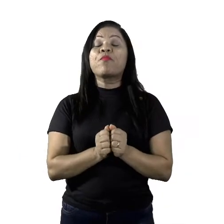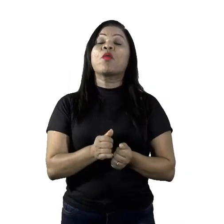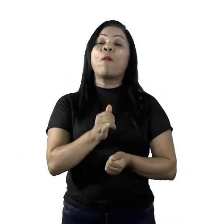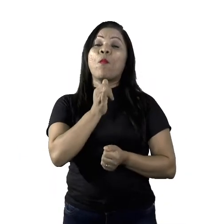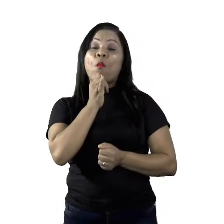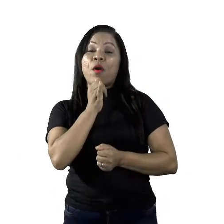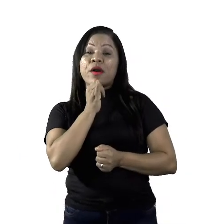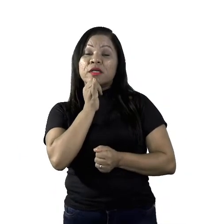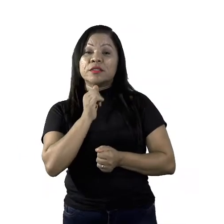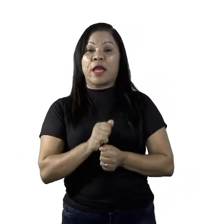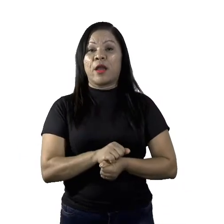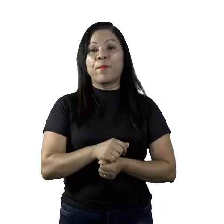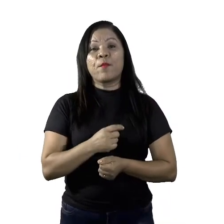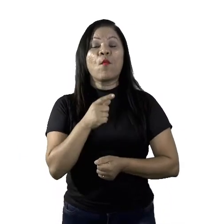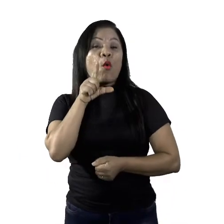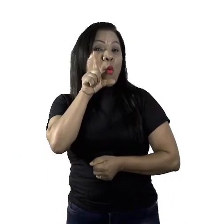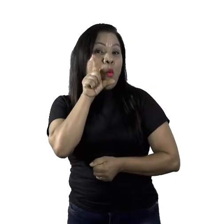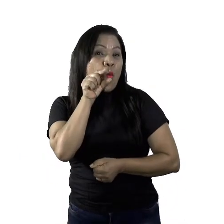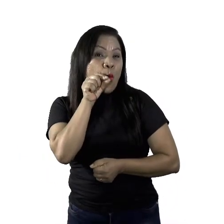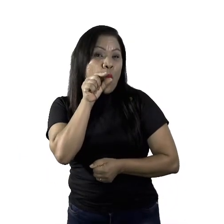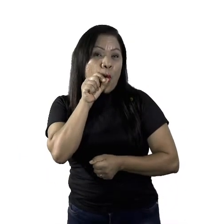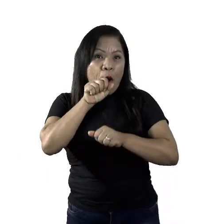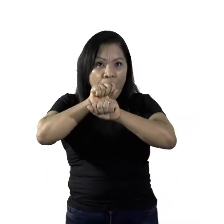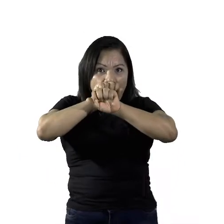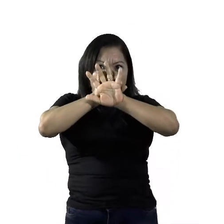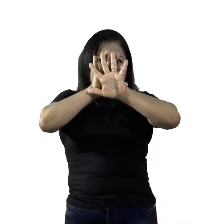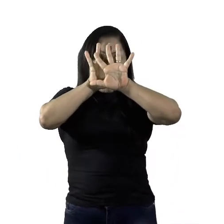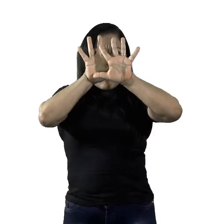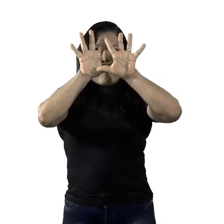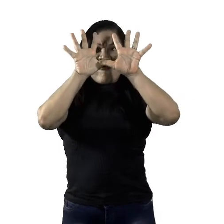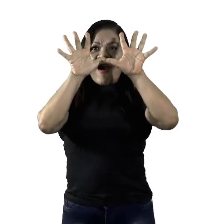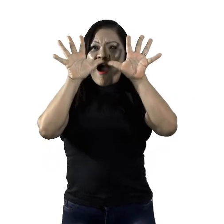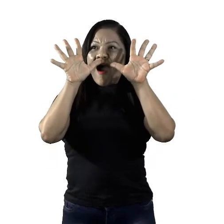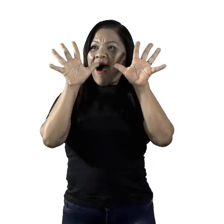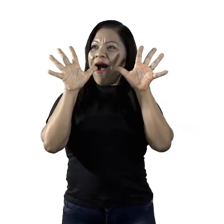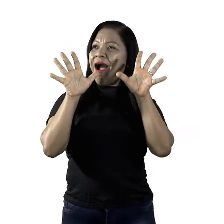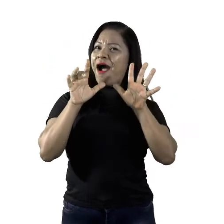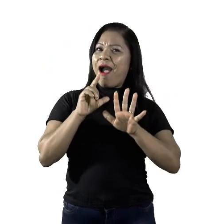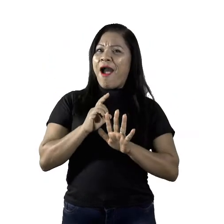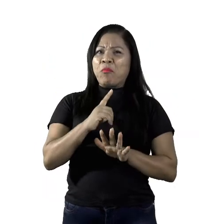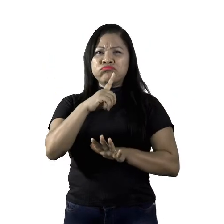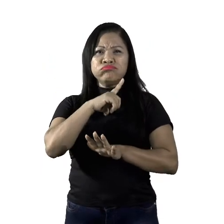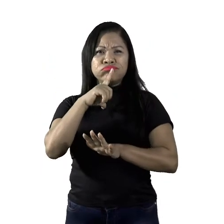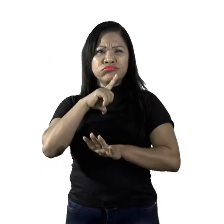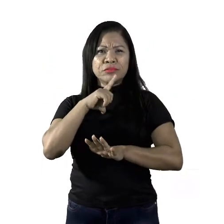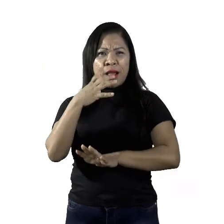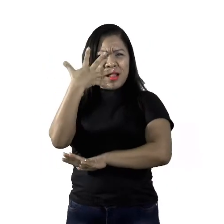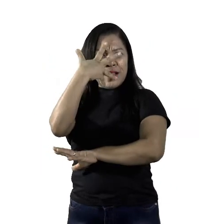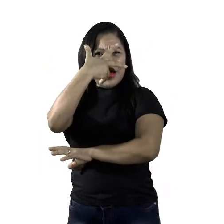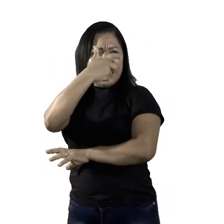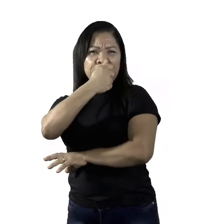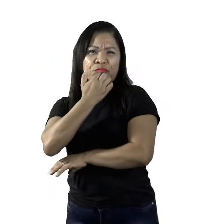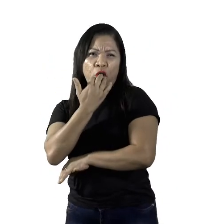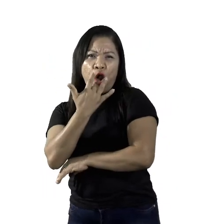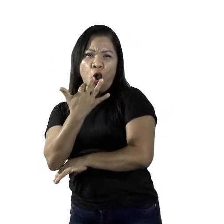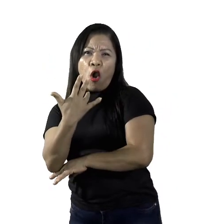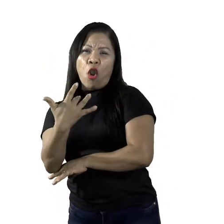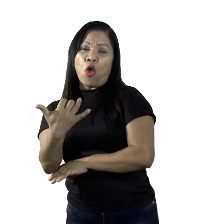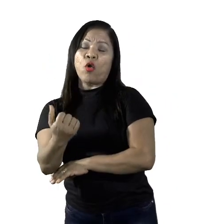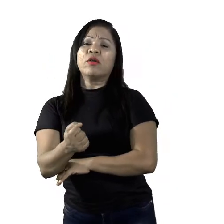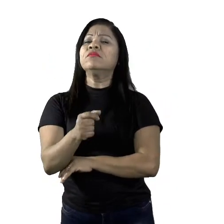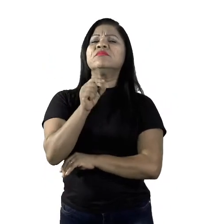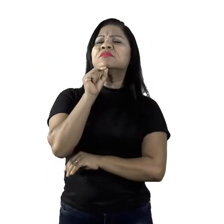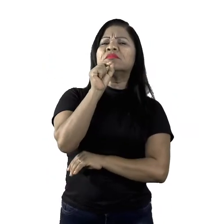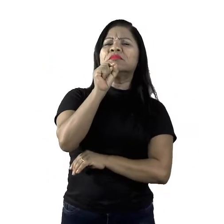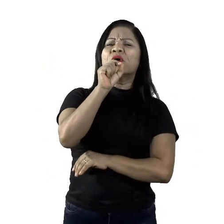pavão. Sim, somente o macho possui aquela cauda voluptuosa e colorida, e serve para afastar outros